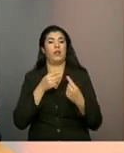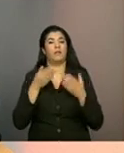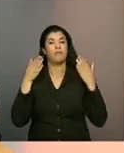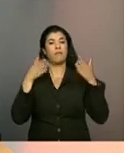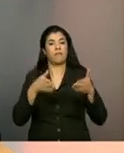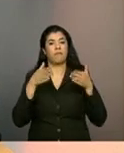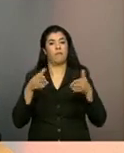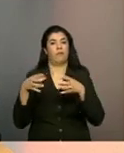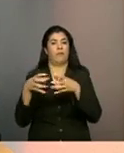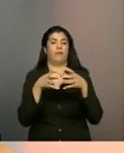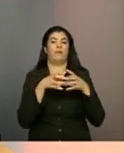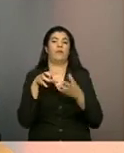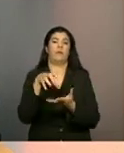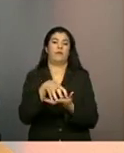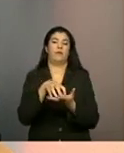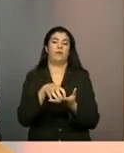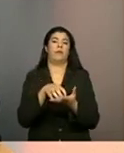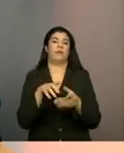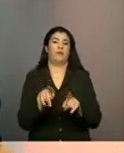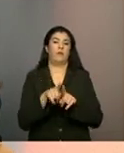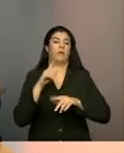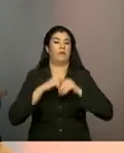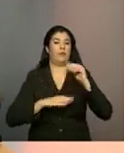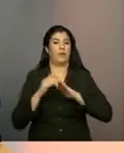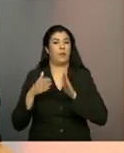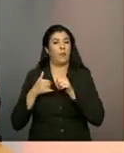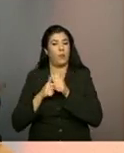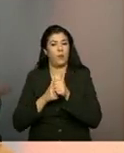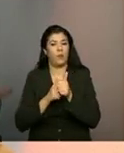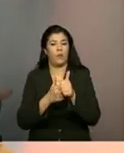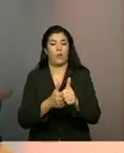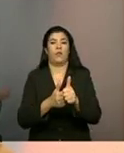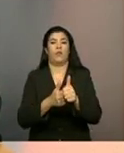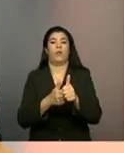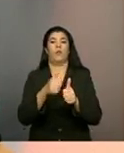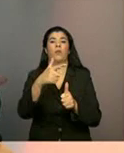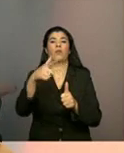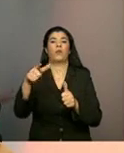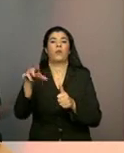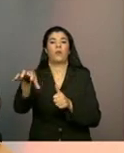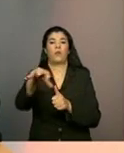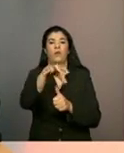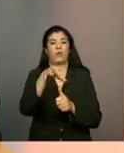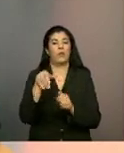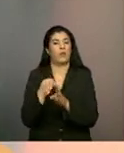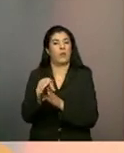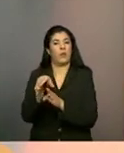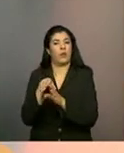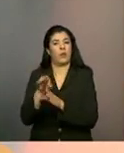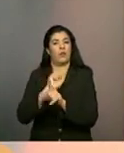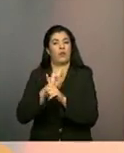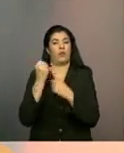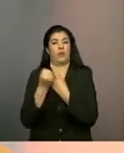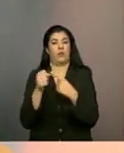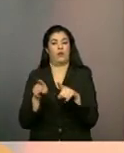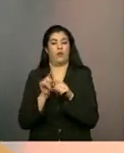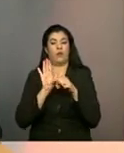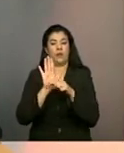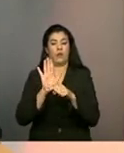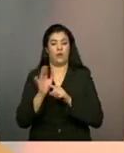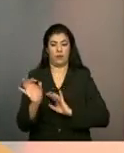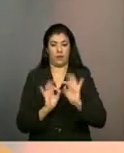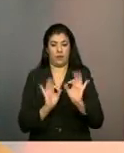da equipe do CRAS e que faz o acompanhamento das equipes dos orientadores sociais, que ajuda na